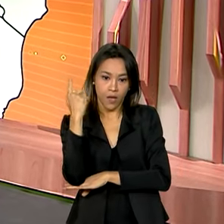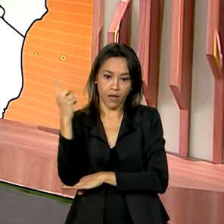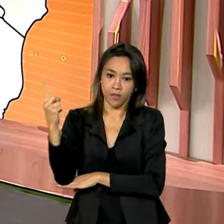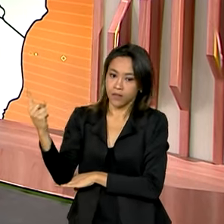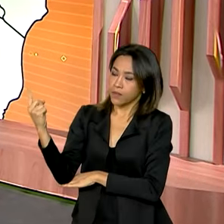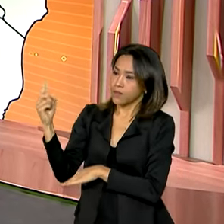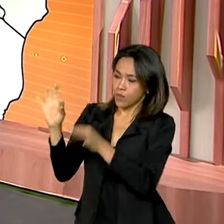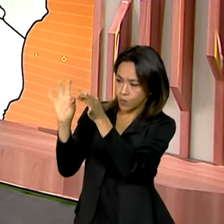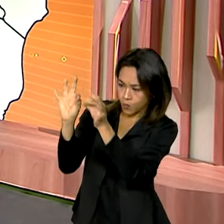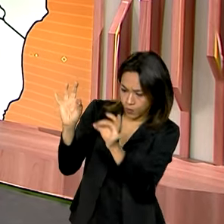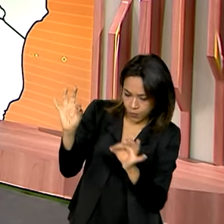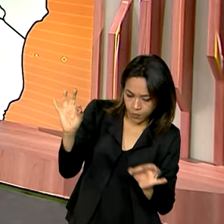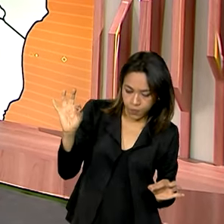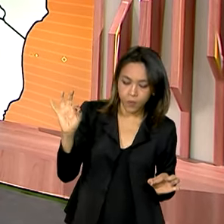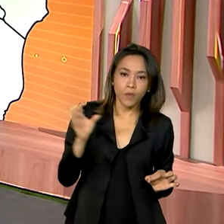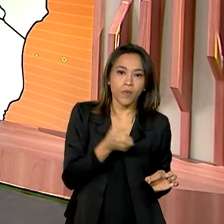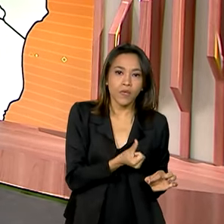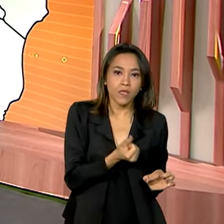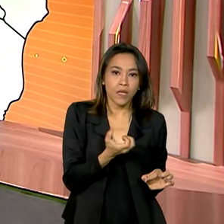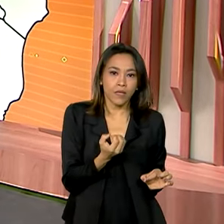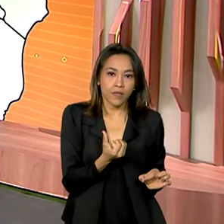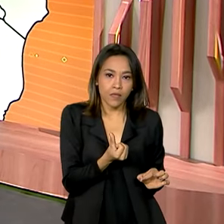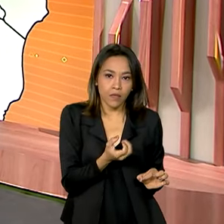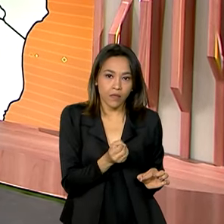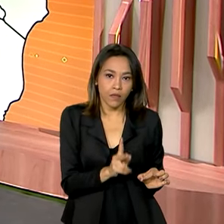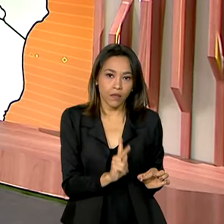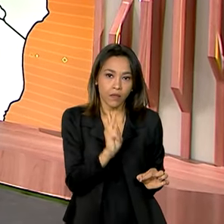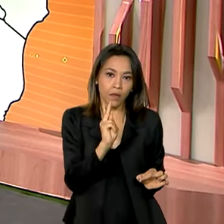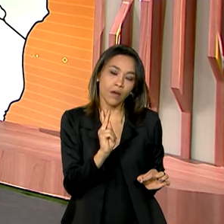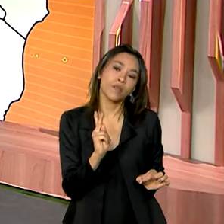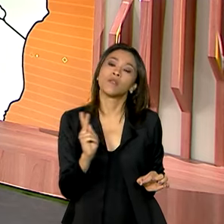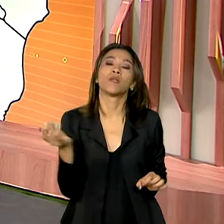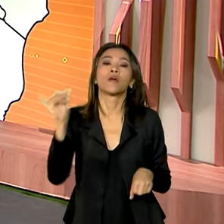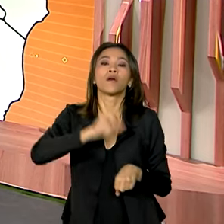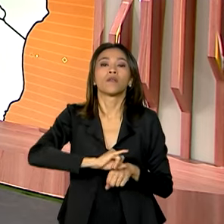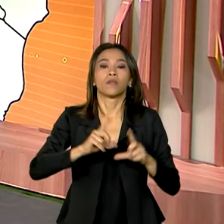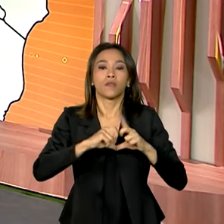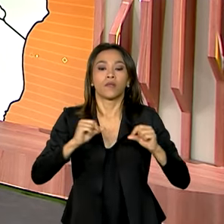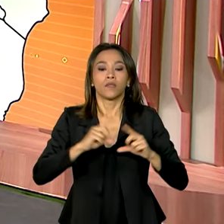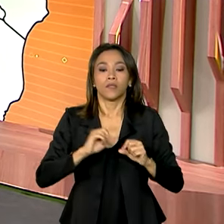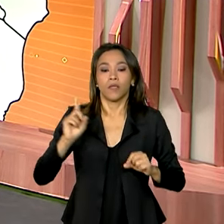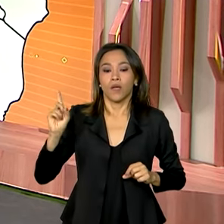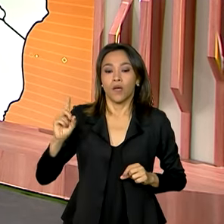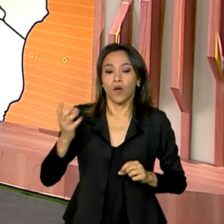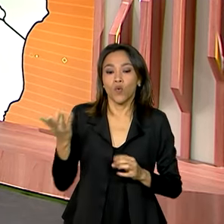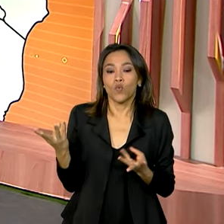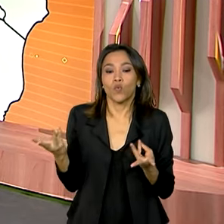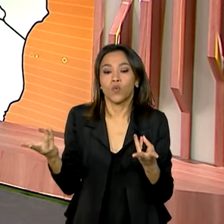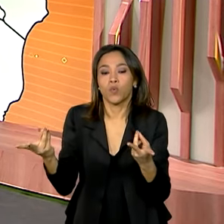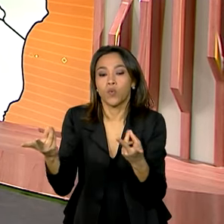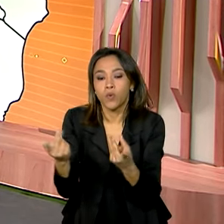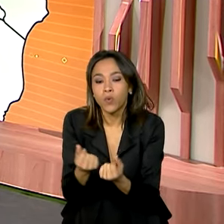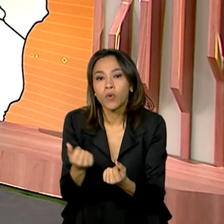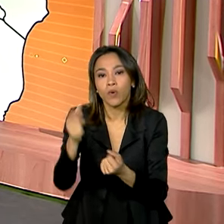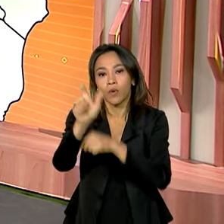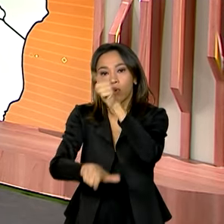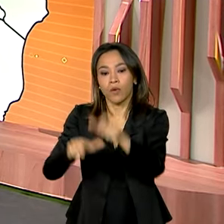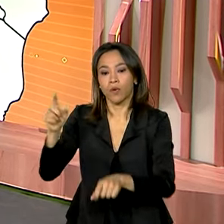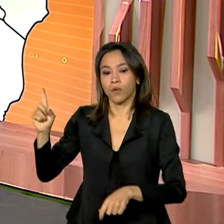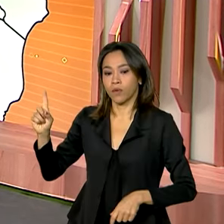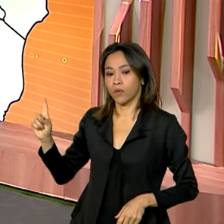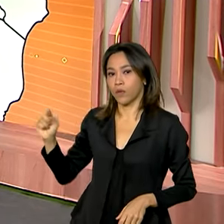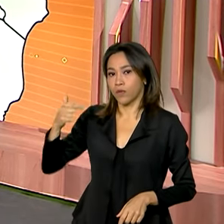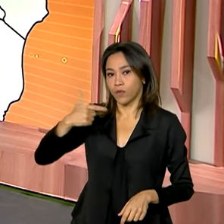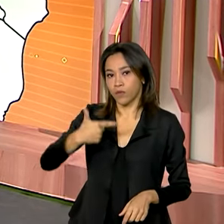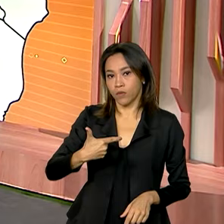a 60 quilômetros de Brasília. Você vê uma população de pouco mais de 209 mil habitantes. Lá em